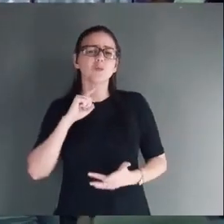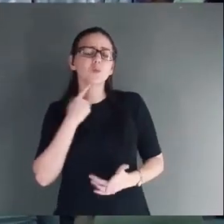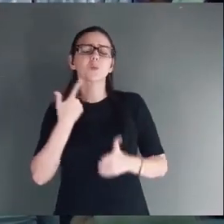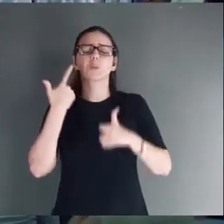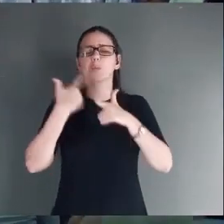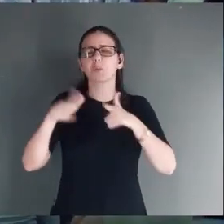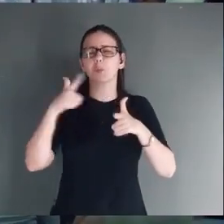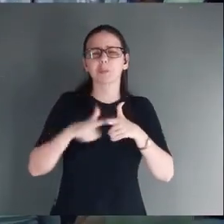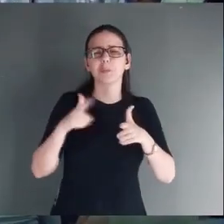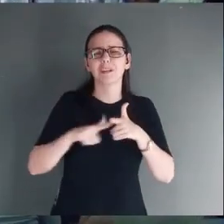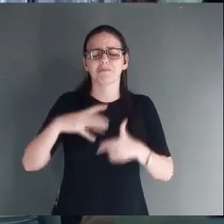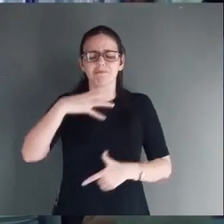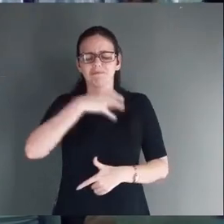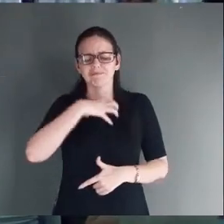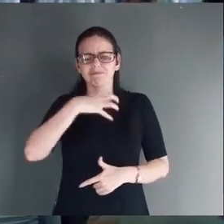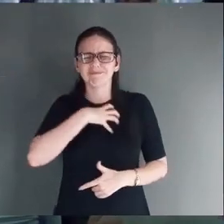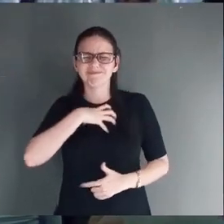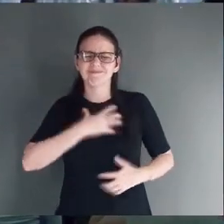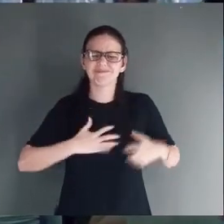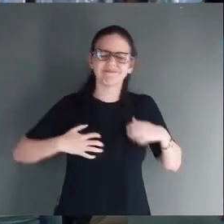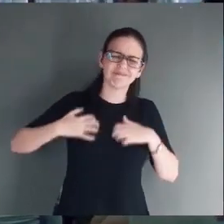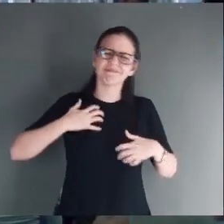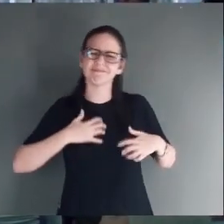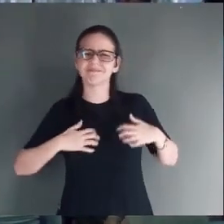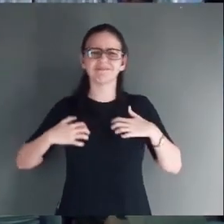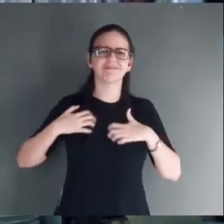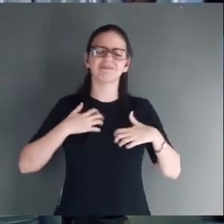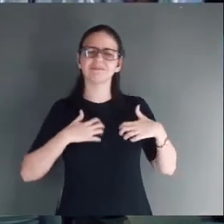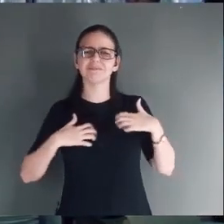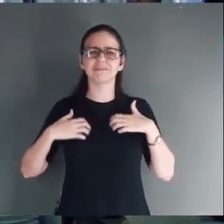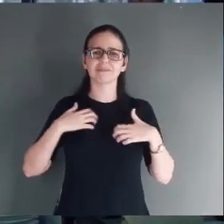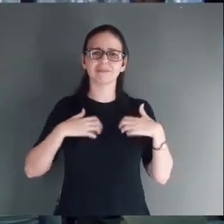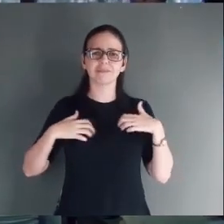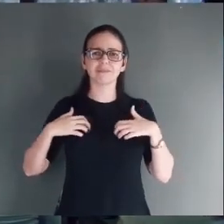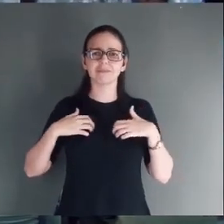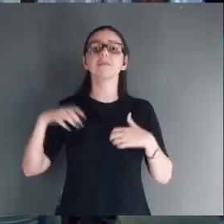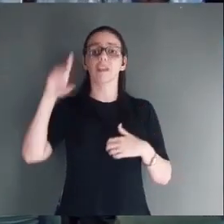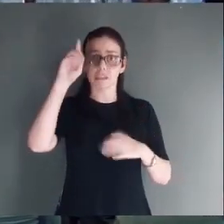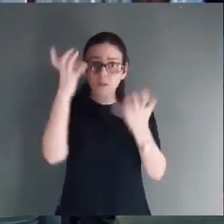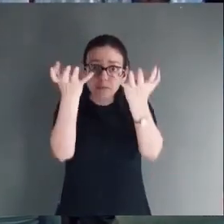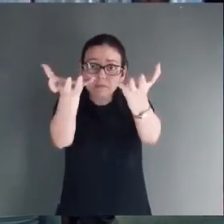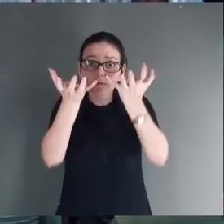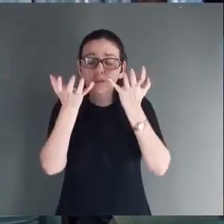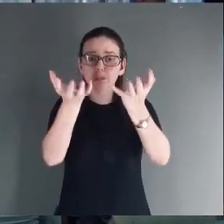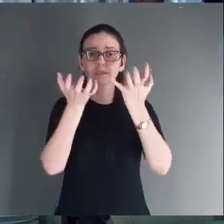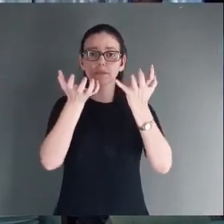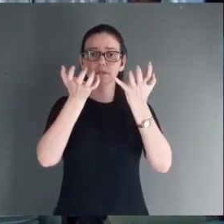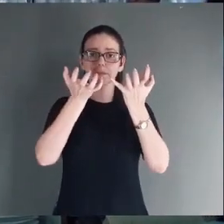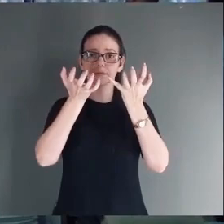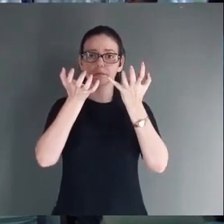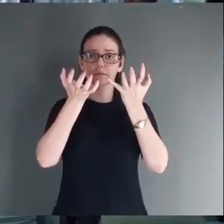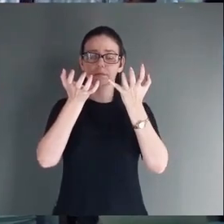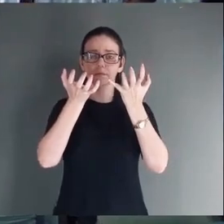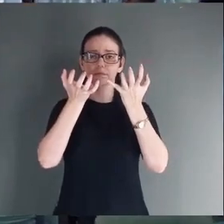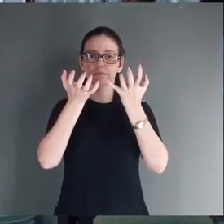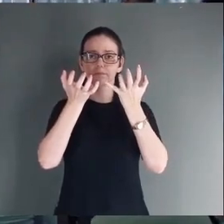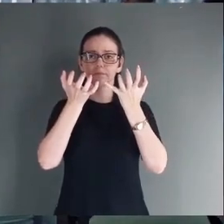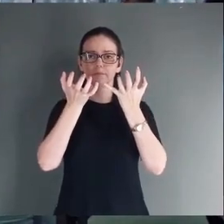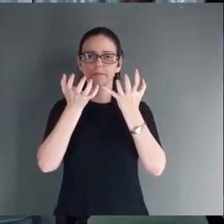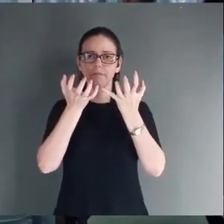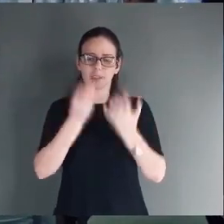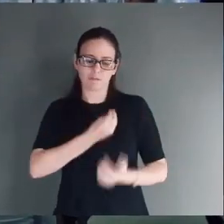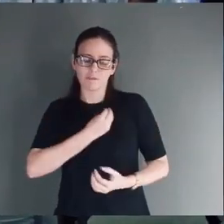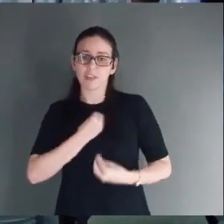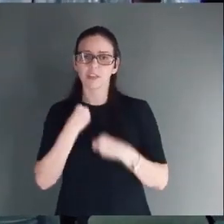a nossa alma esteja Ele está disposto A viver